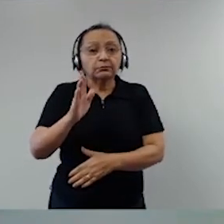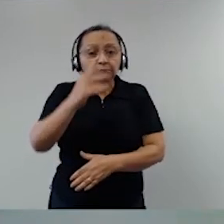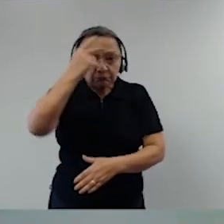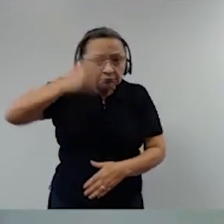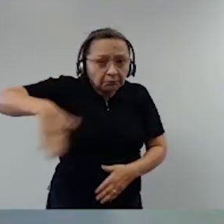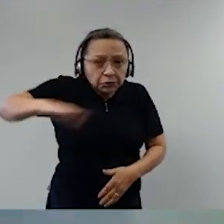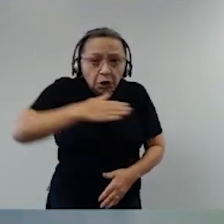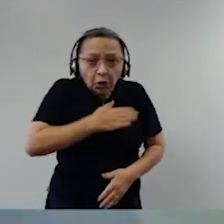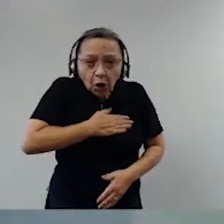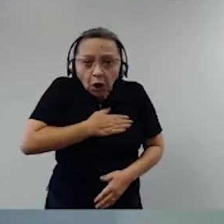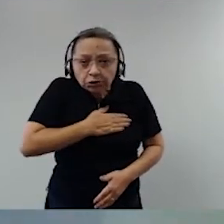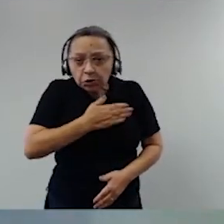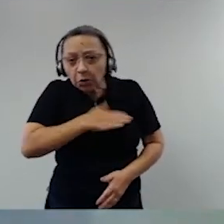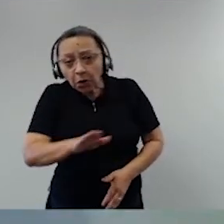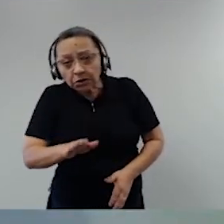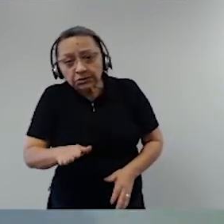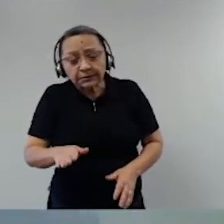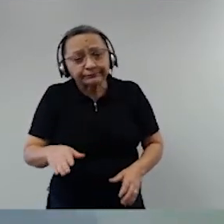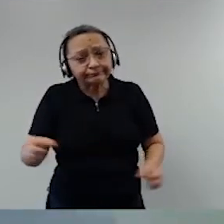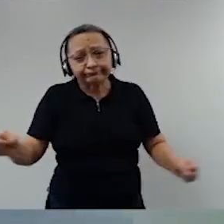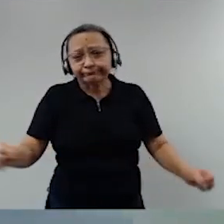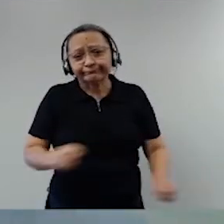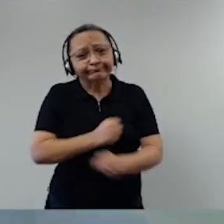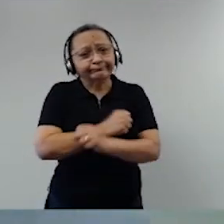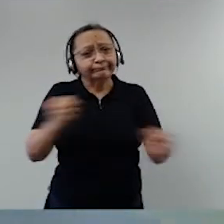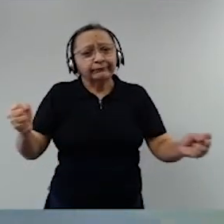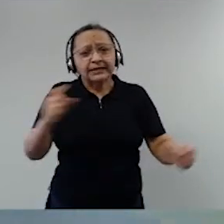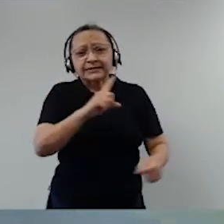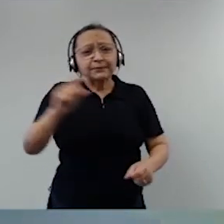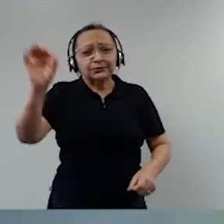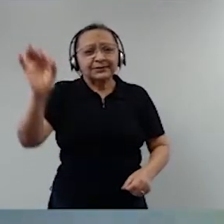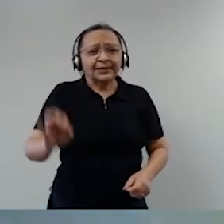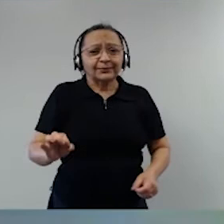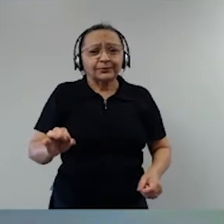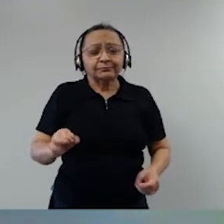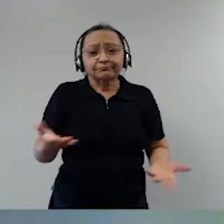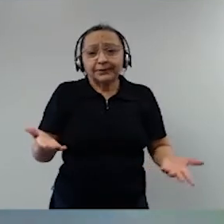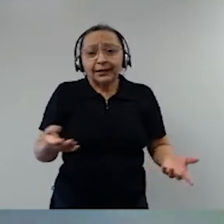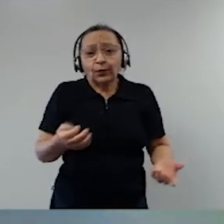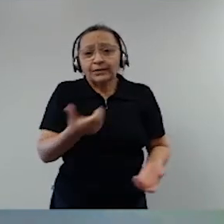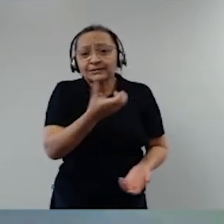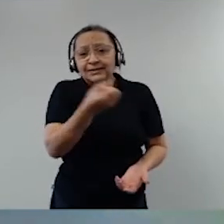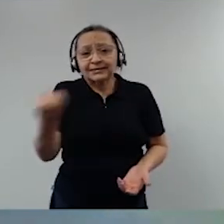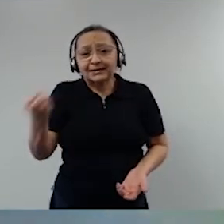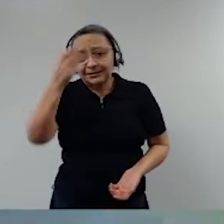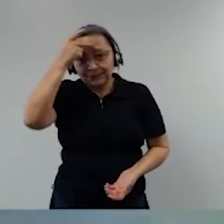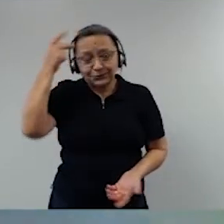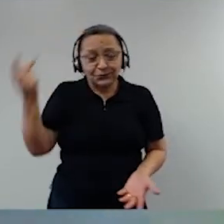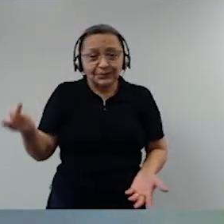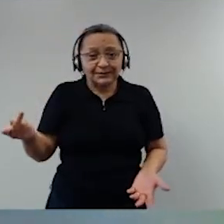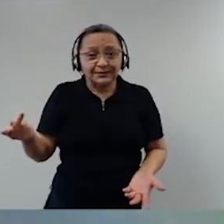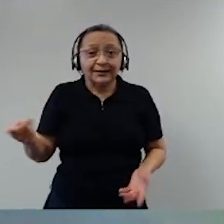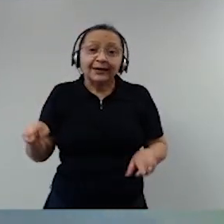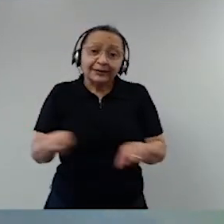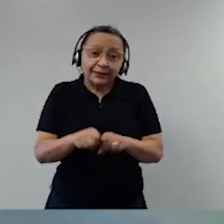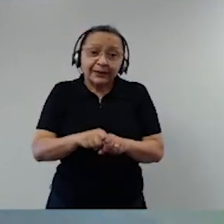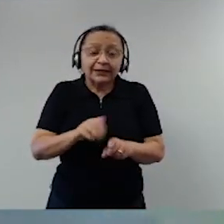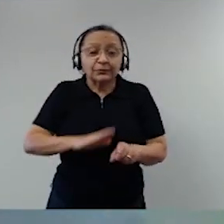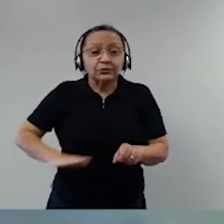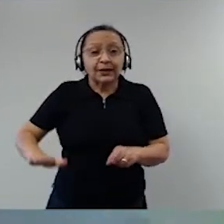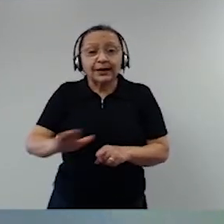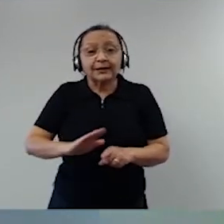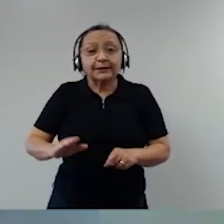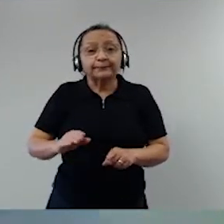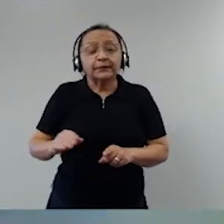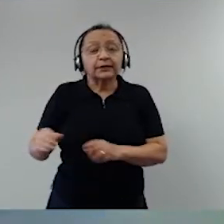nunca, porque quase 600 pessoas sempre vão ter problemas. E um judiciário que é composto da